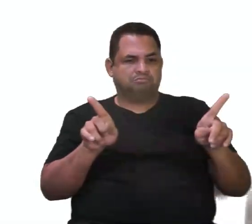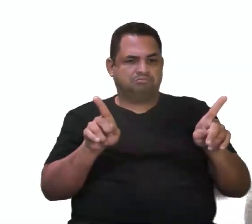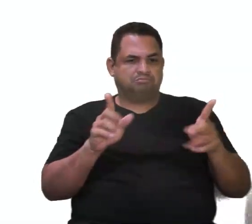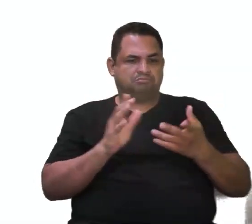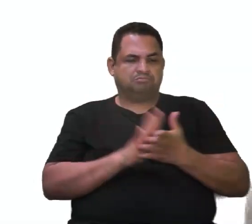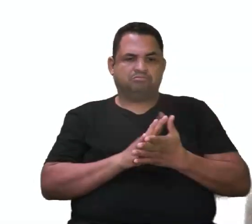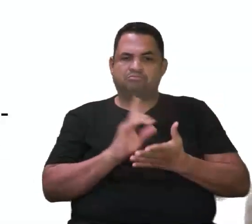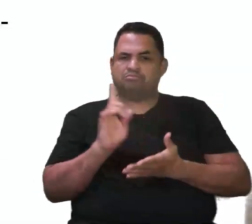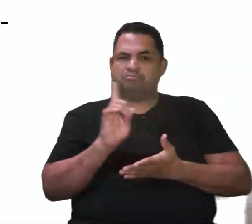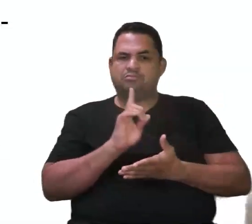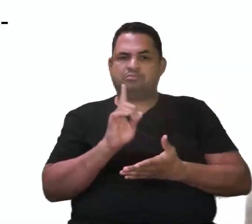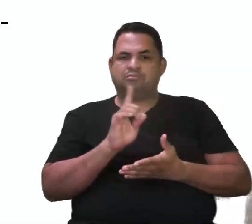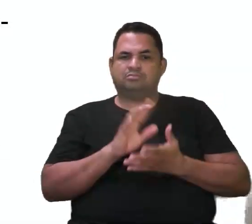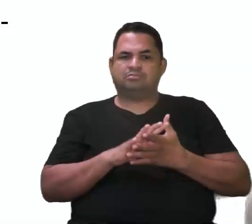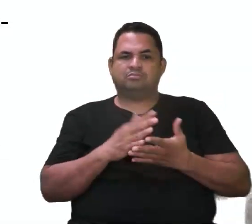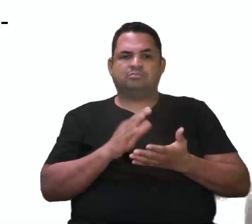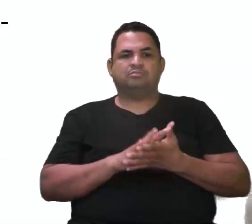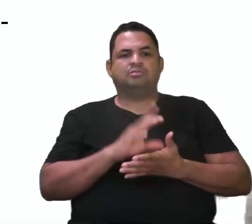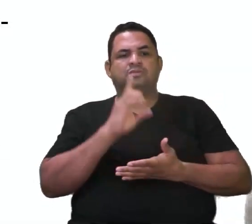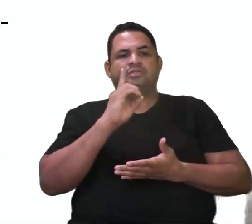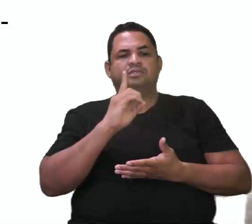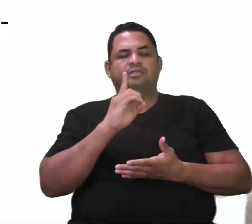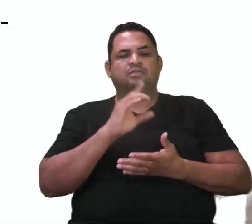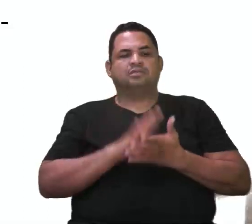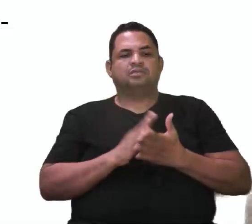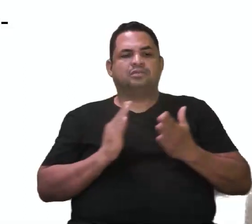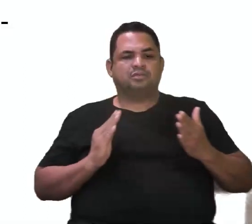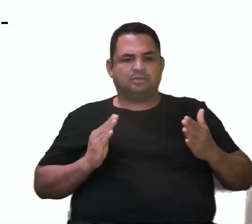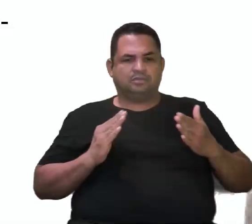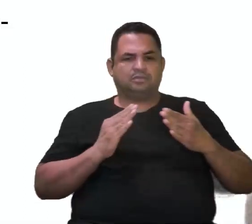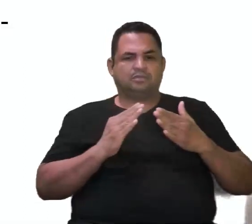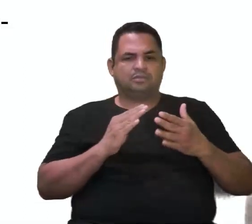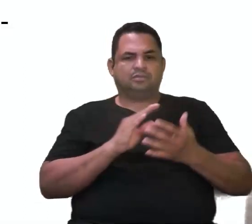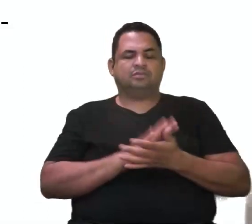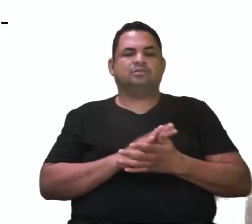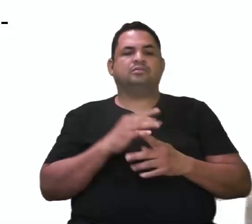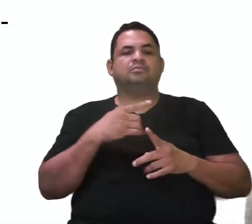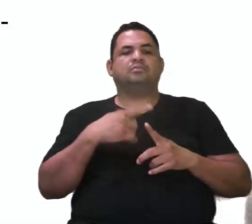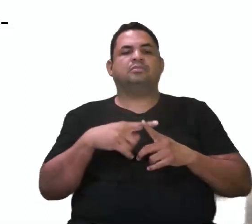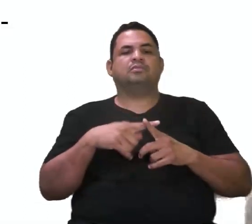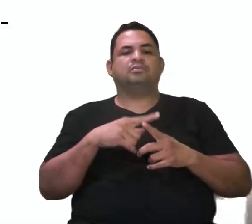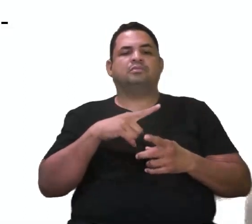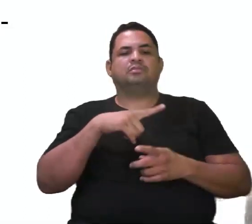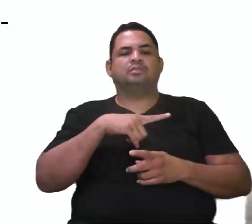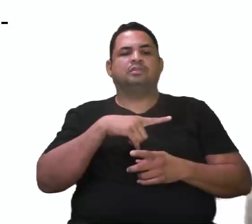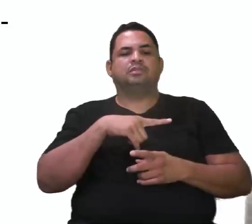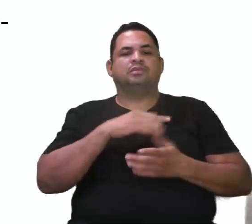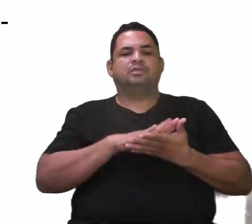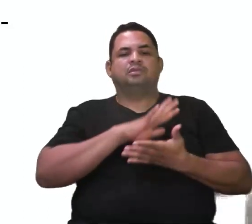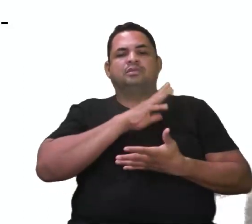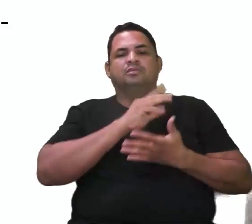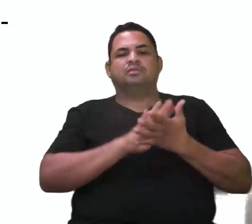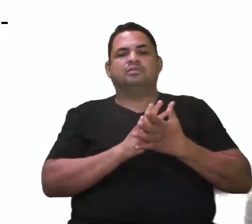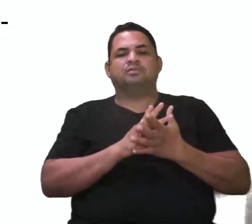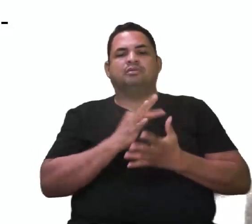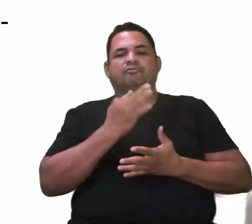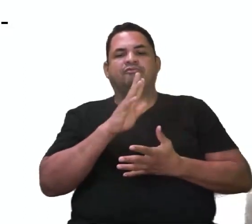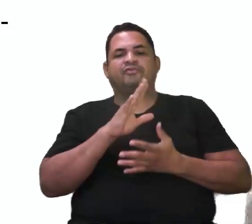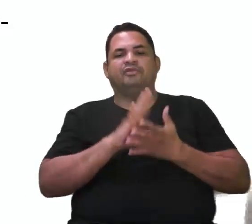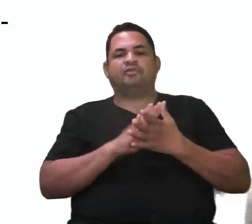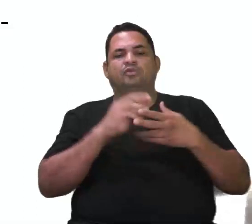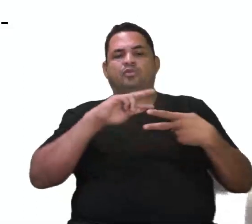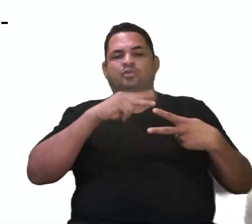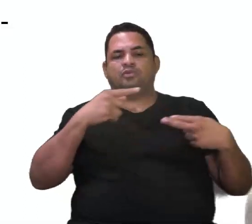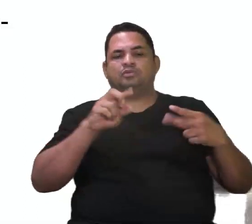Divergente. Já sei que não é. Pulo para D. Convergente. Pois esses animais são filogeneticamente